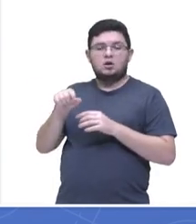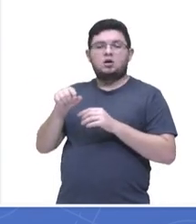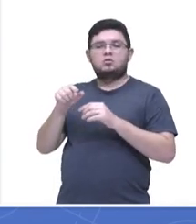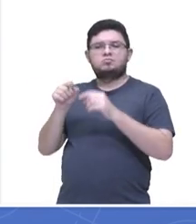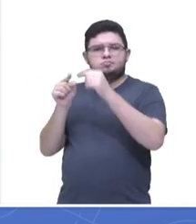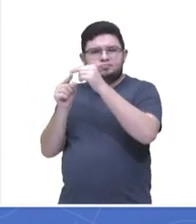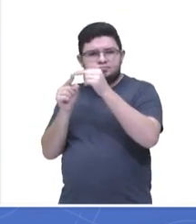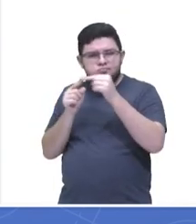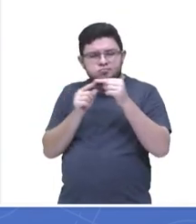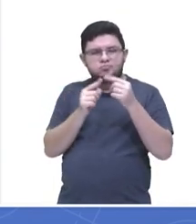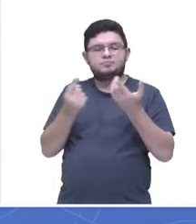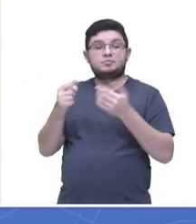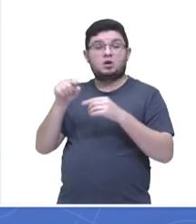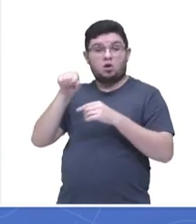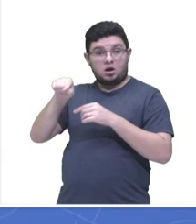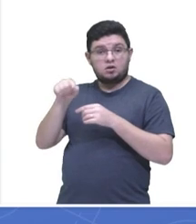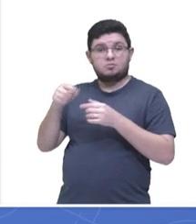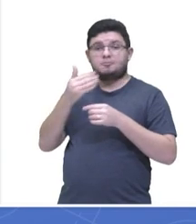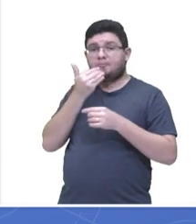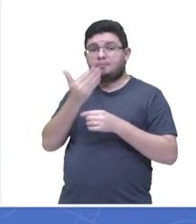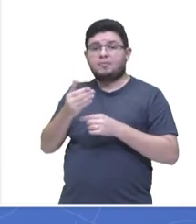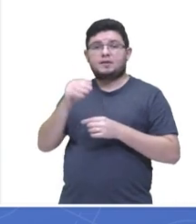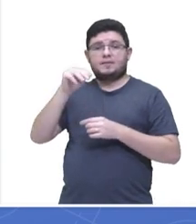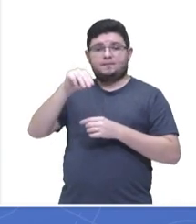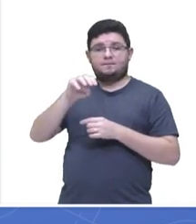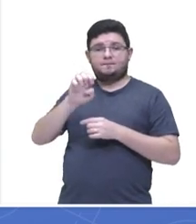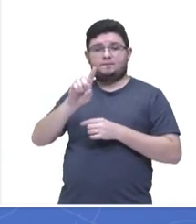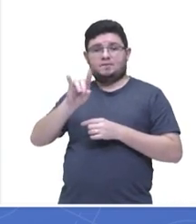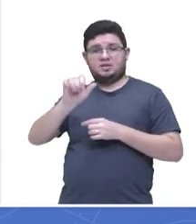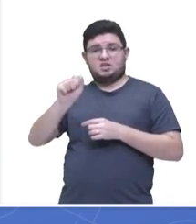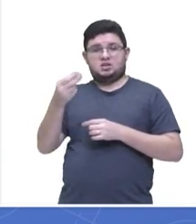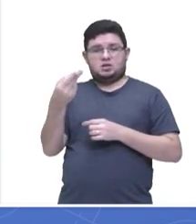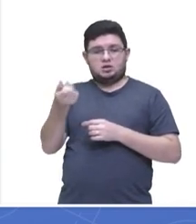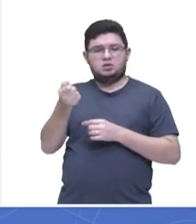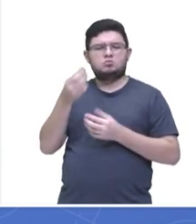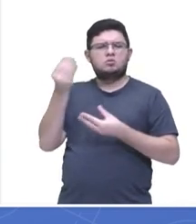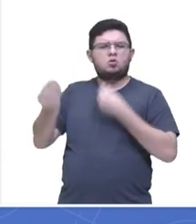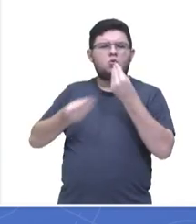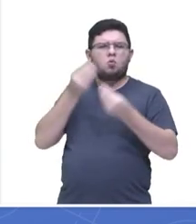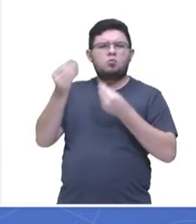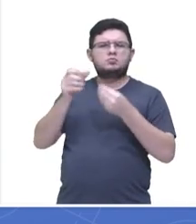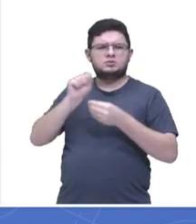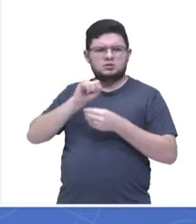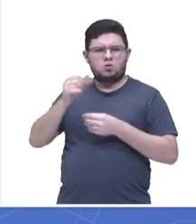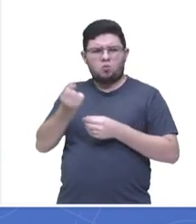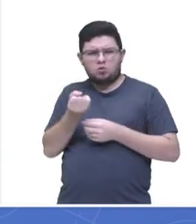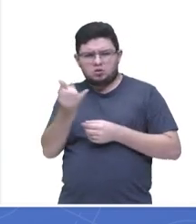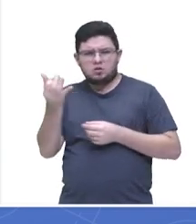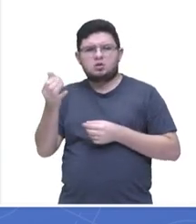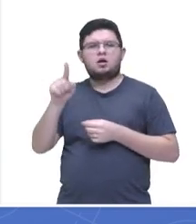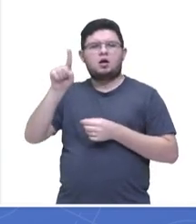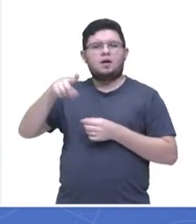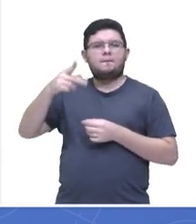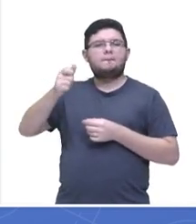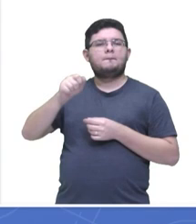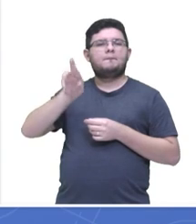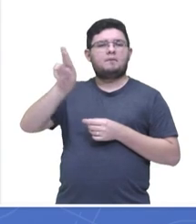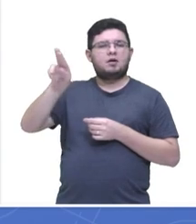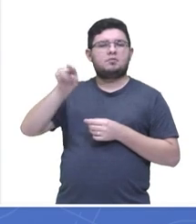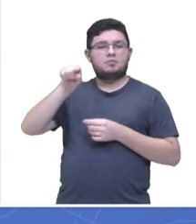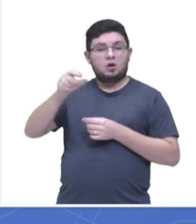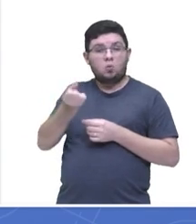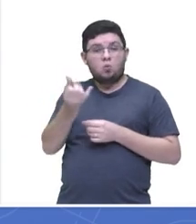quando a quantidade de elementos for par é pegar essa quantidade e dividir por 2. Esse